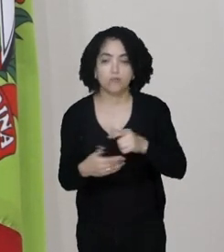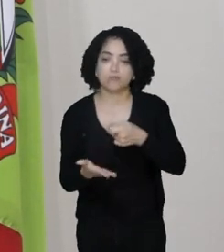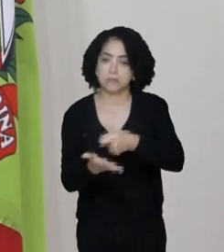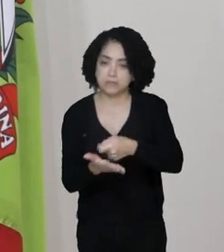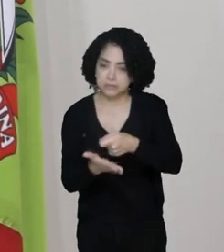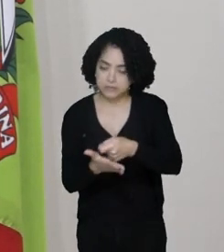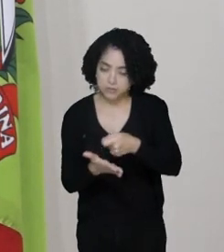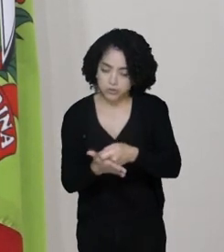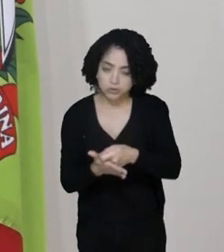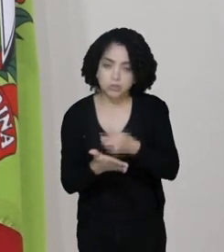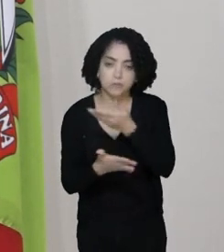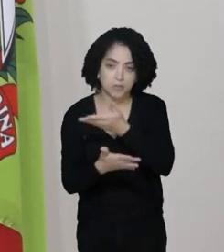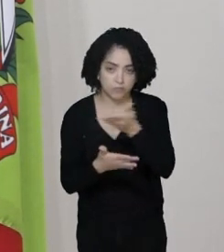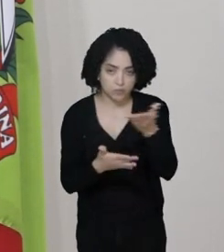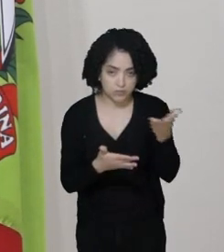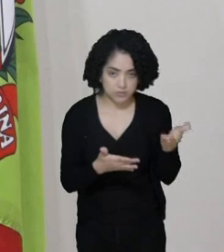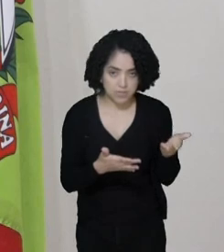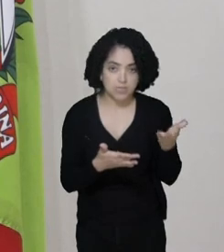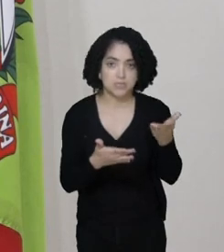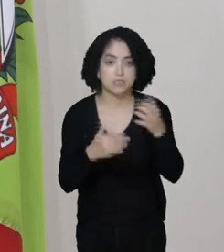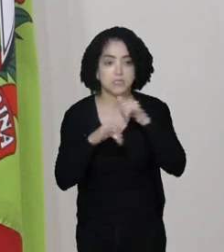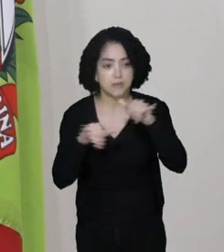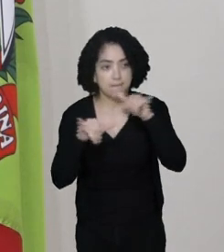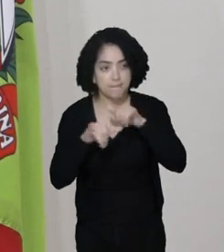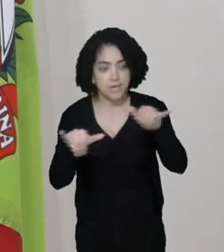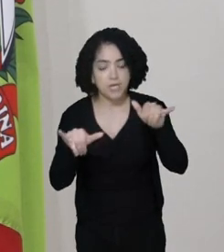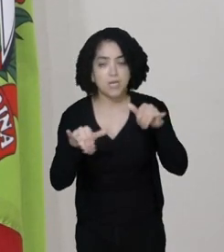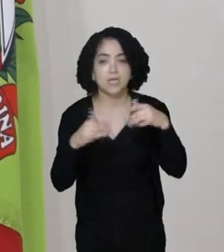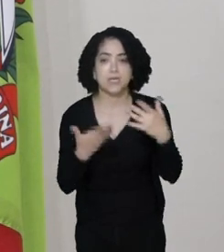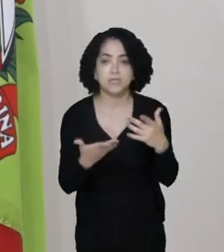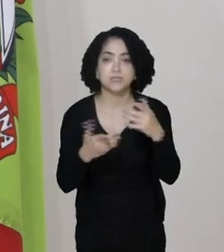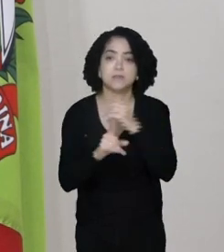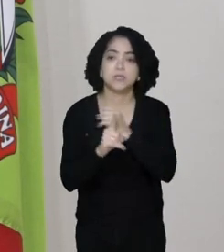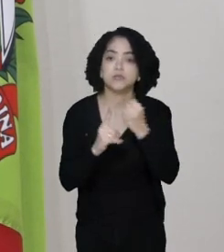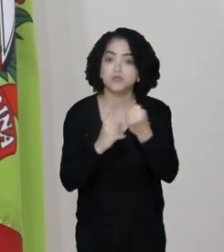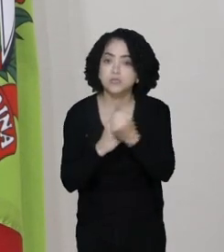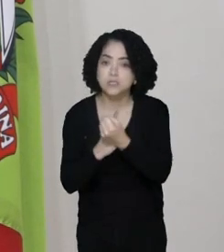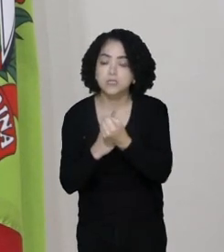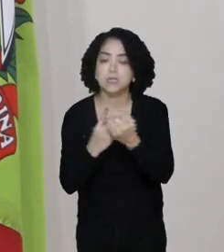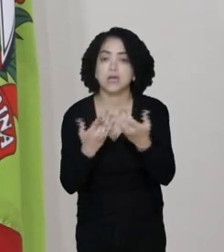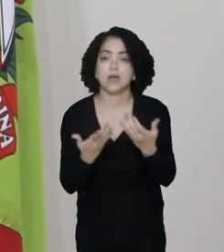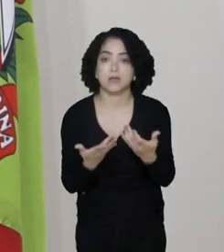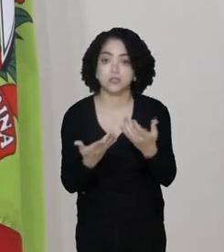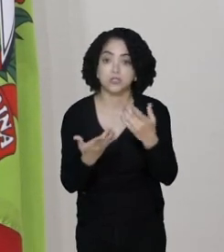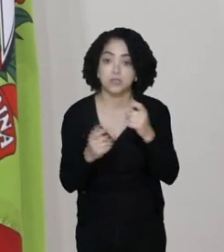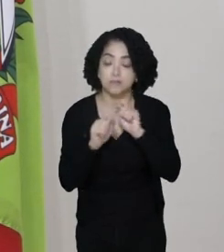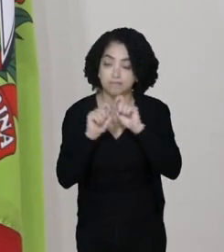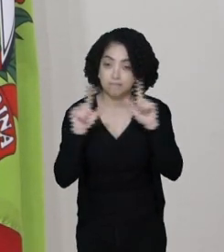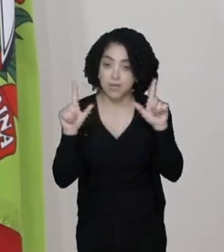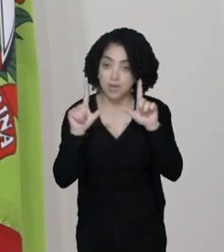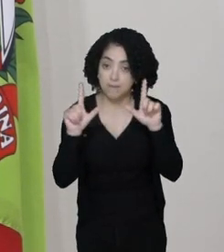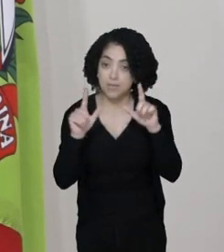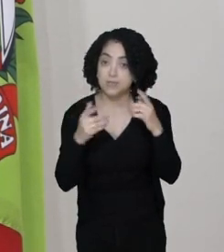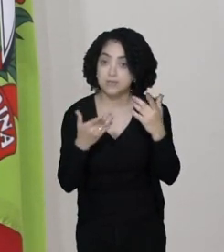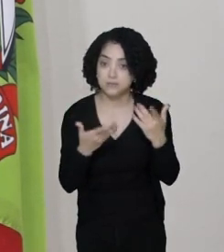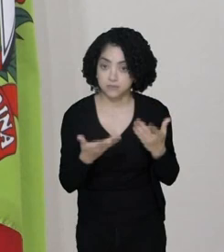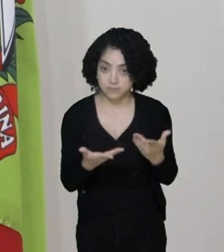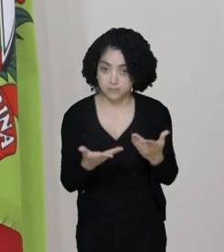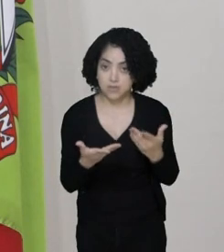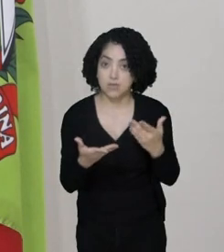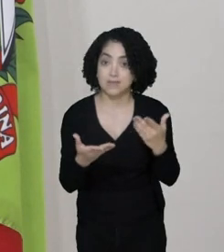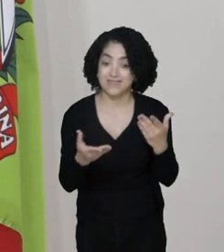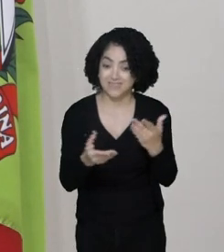para a Assembleia Legislativa, para a imprensa, para a sociedade civil organizada se aperceber desse